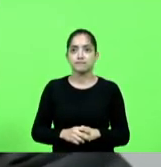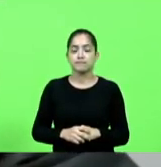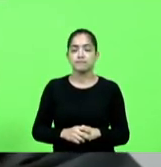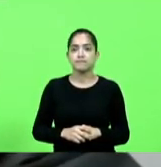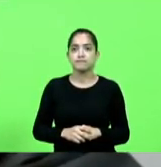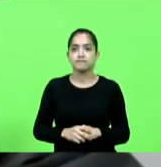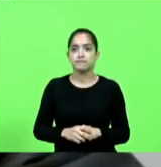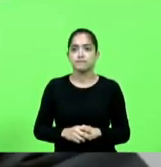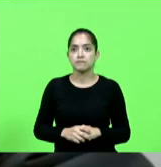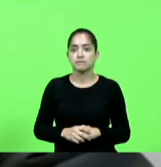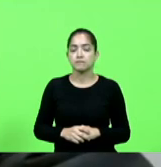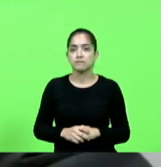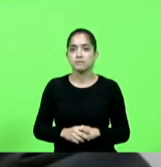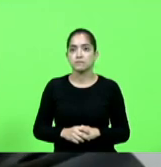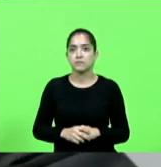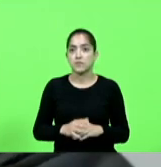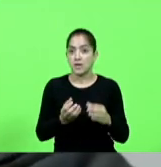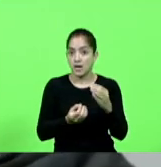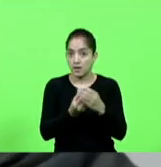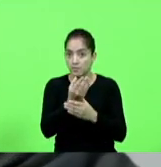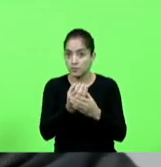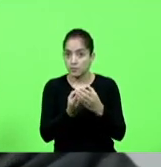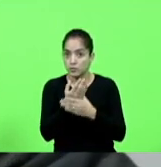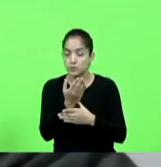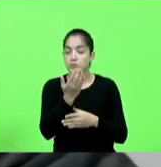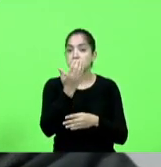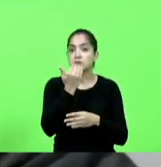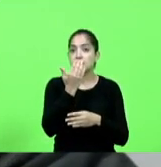a produzir alimento